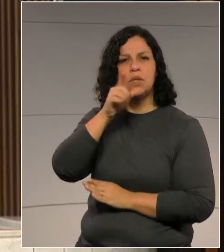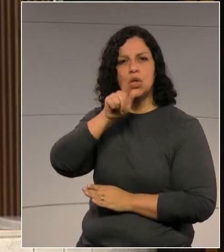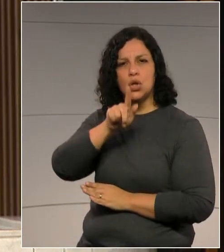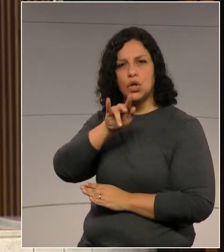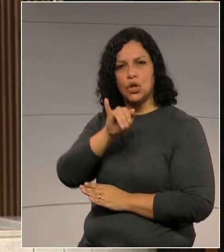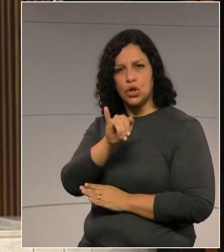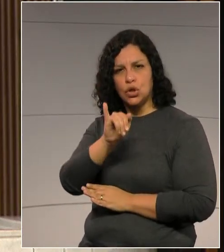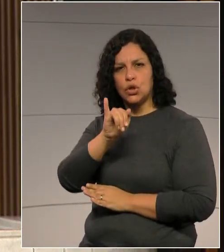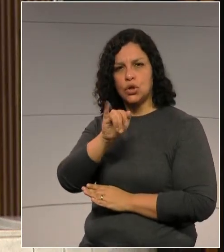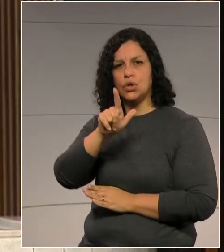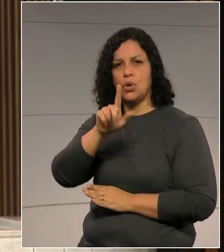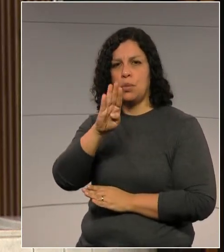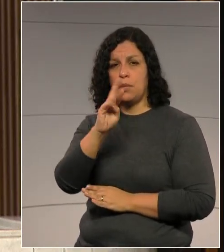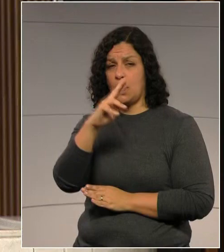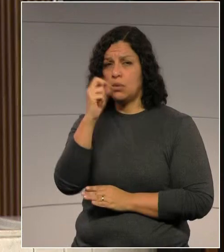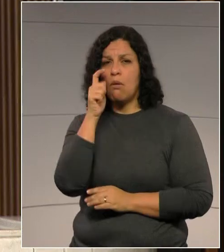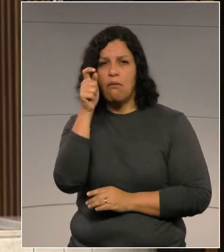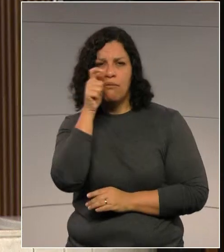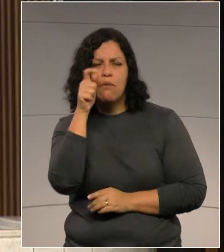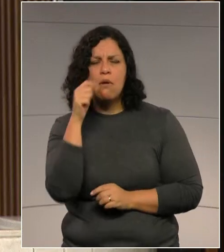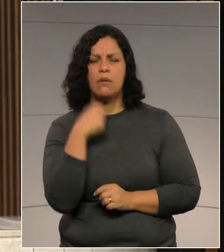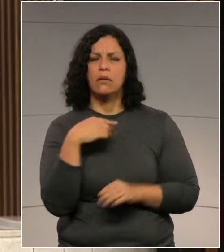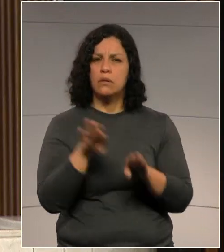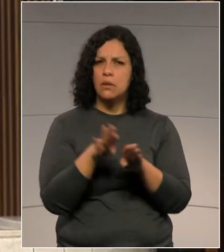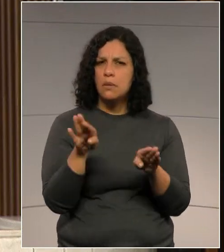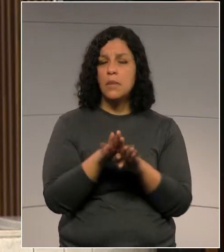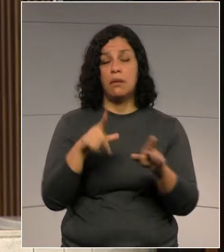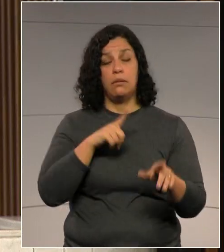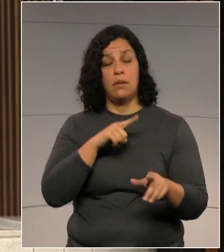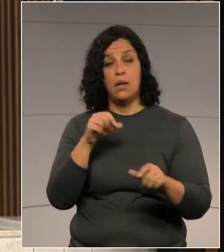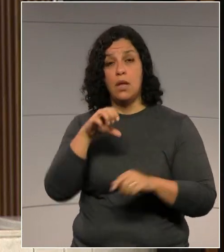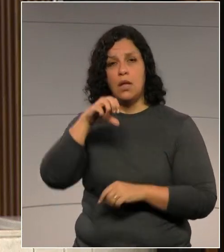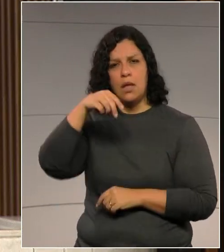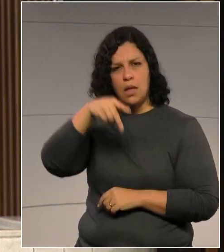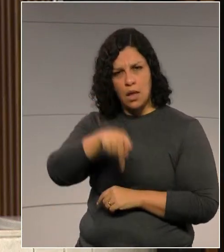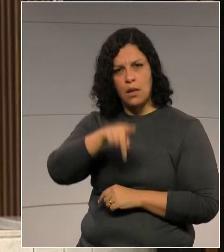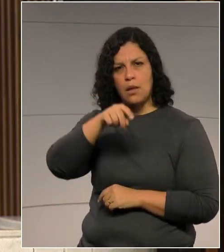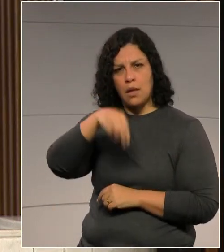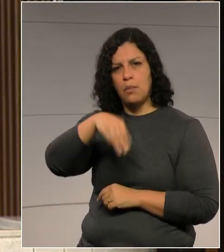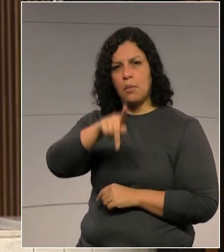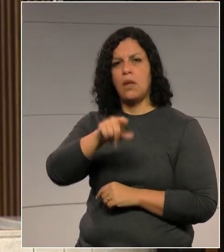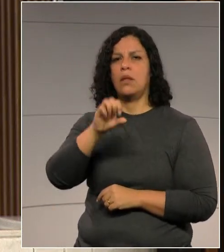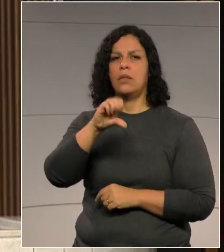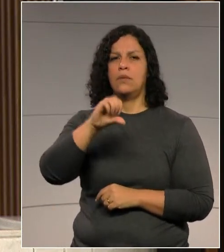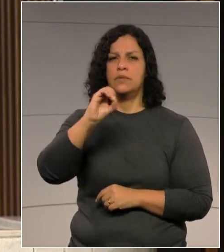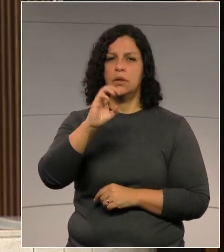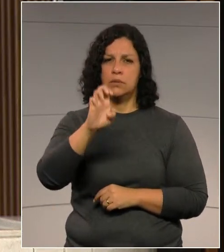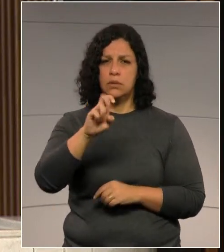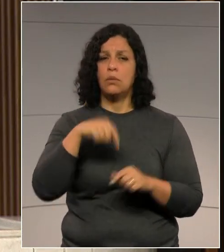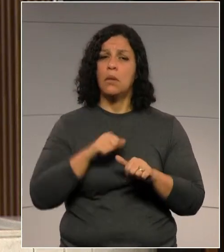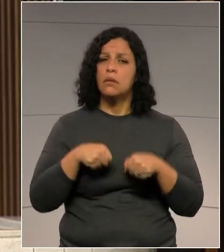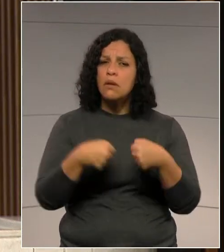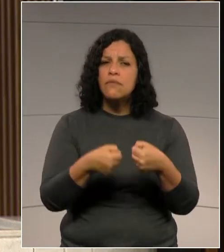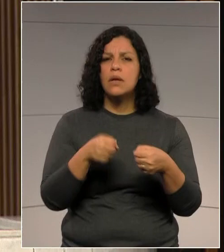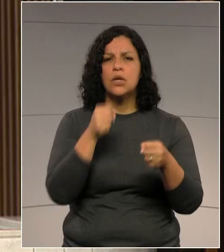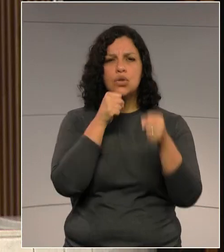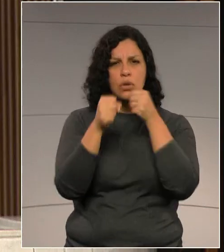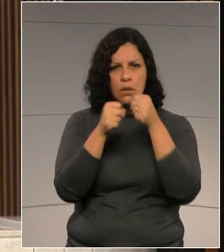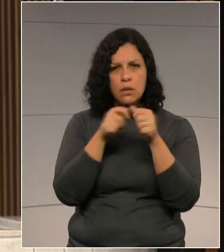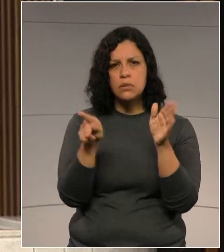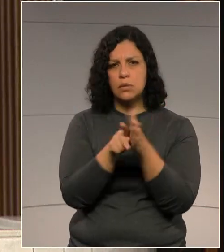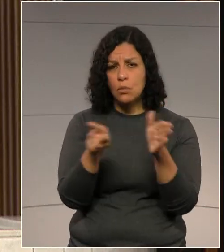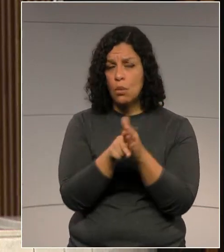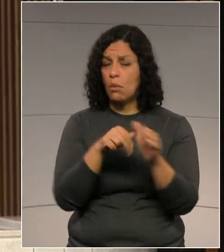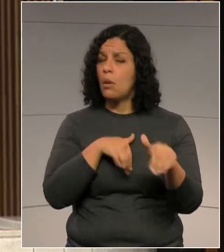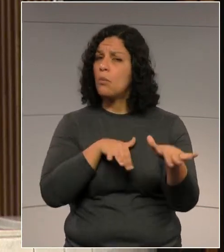atenciosamente. A luta contra a MP 905, em defesa do jornalismo, tem o objetivo de mobilizar